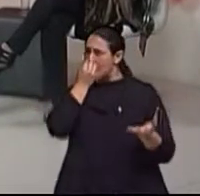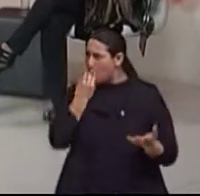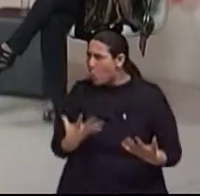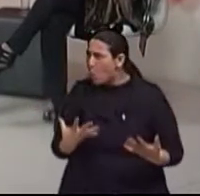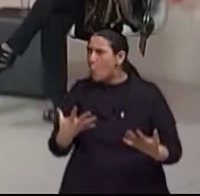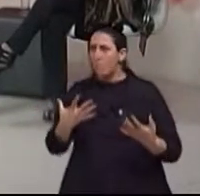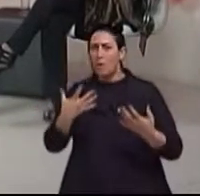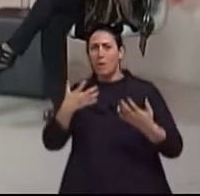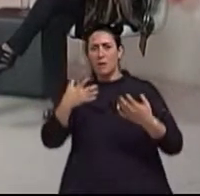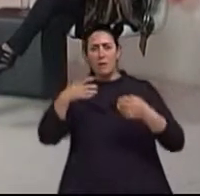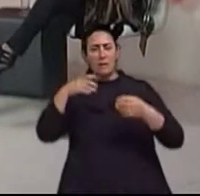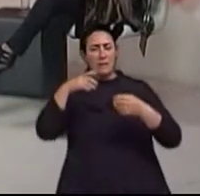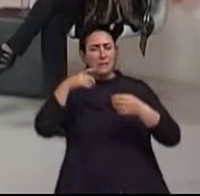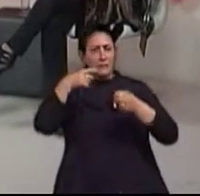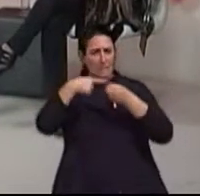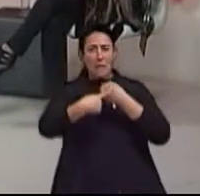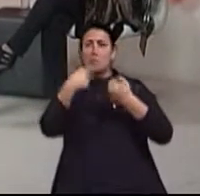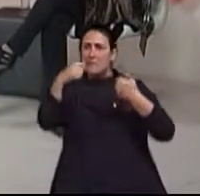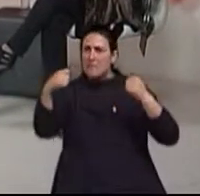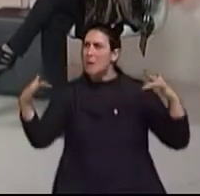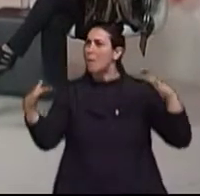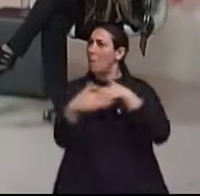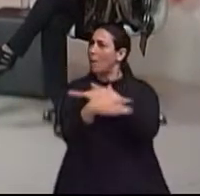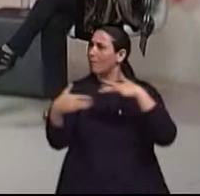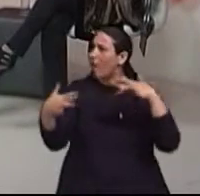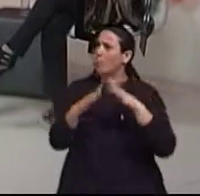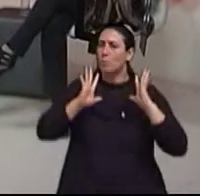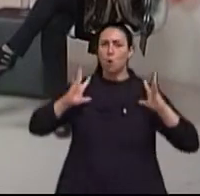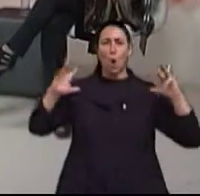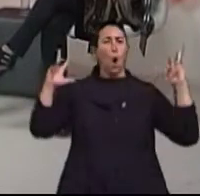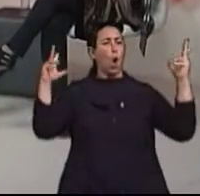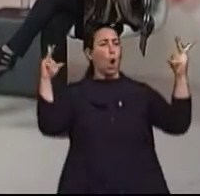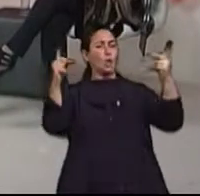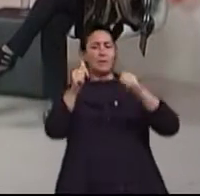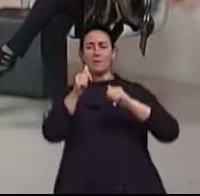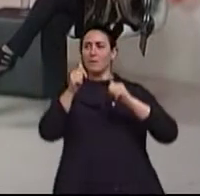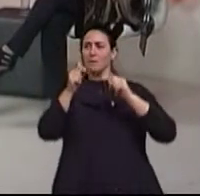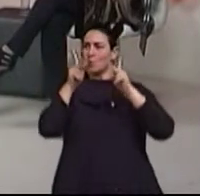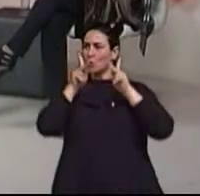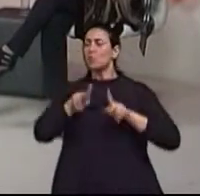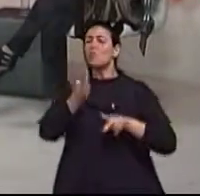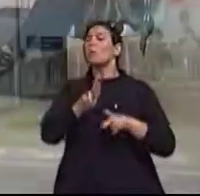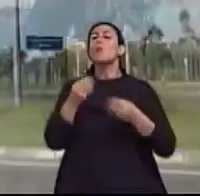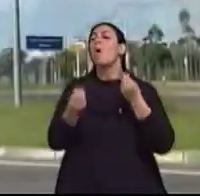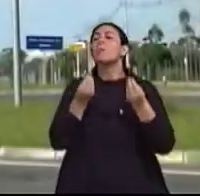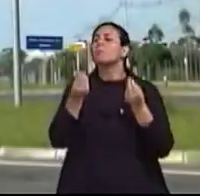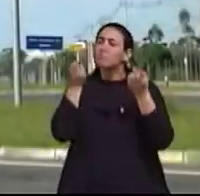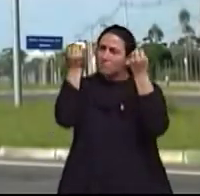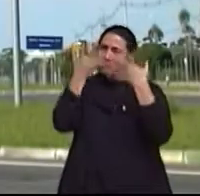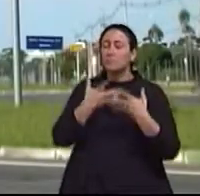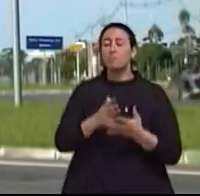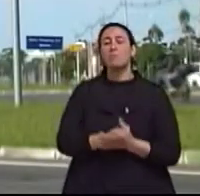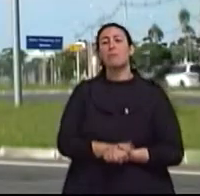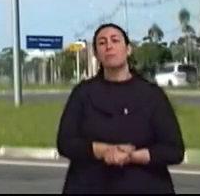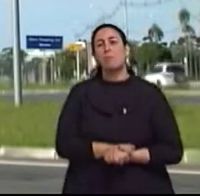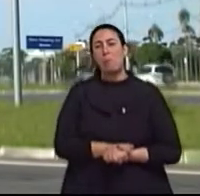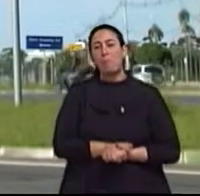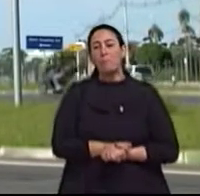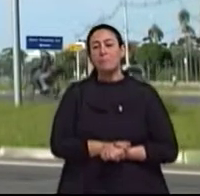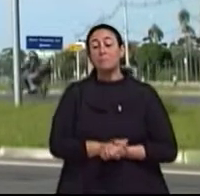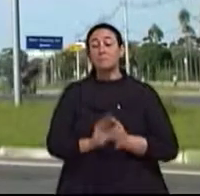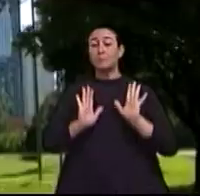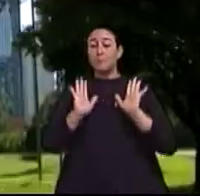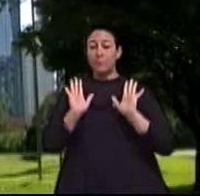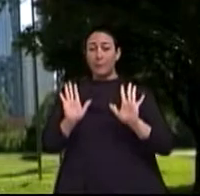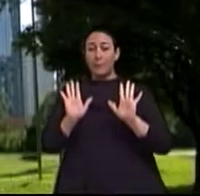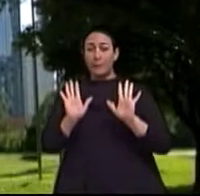que deverá ter uma mobilidade urbana ideal? Vamos sonhar um pouquinho? Faz parte, né? Mas antes, Isabel, eu acho que